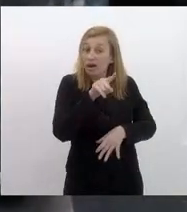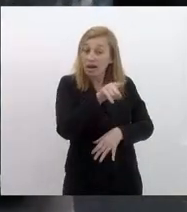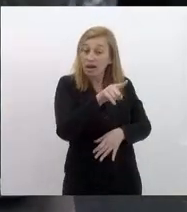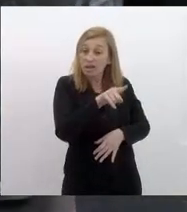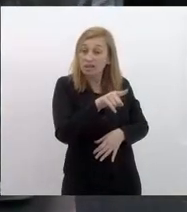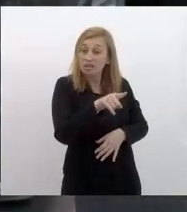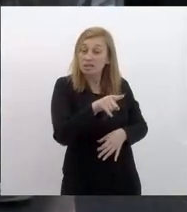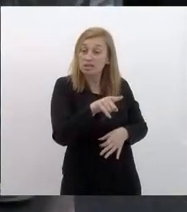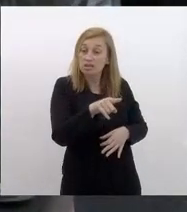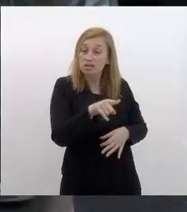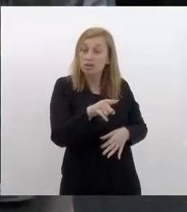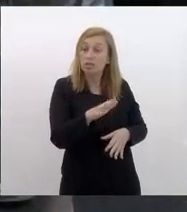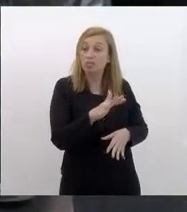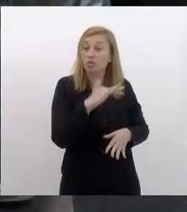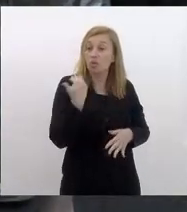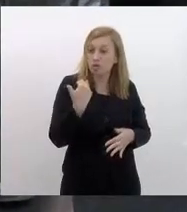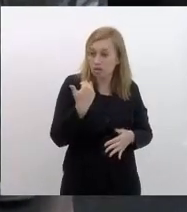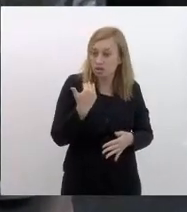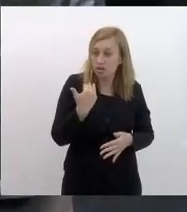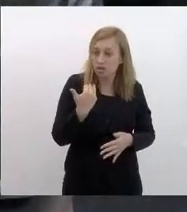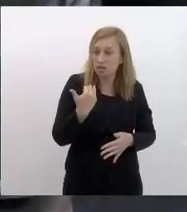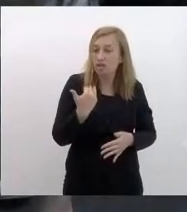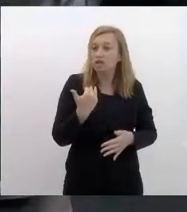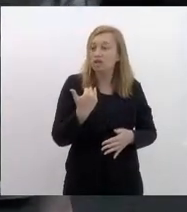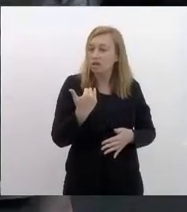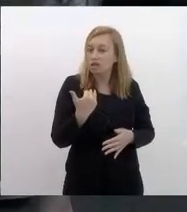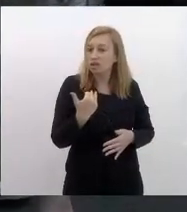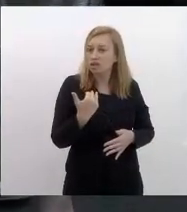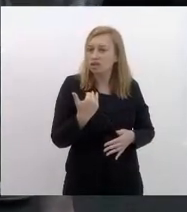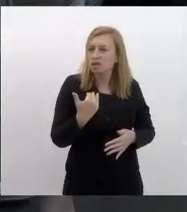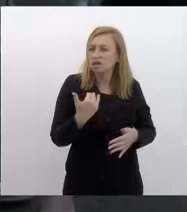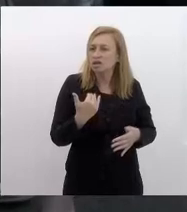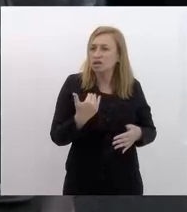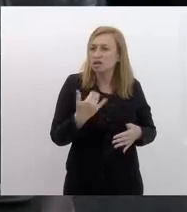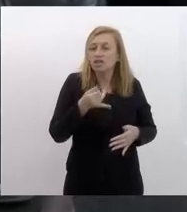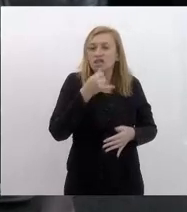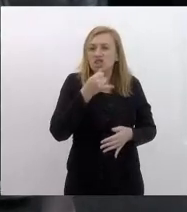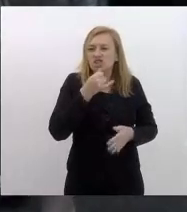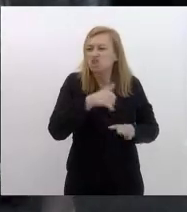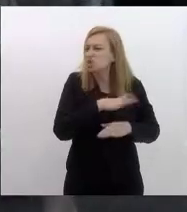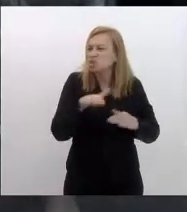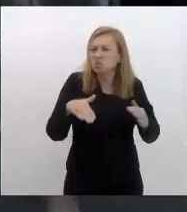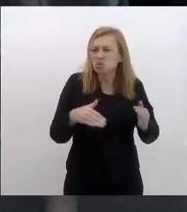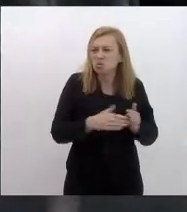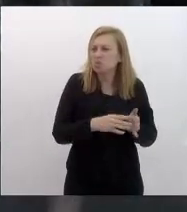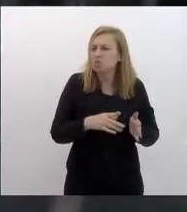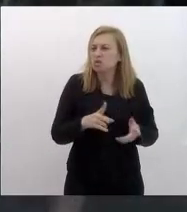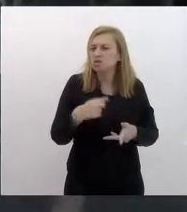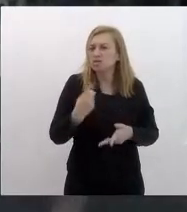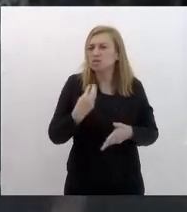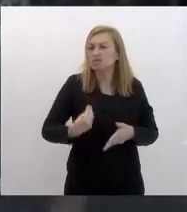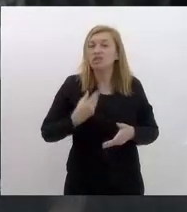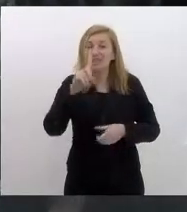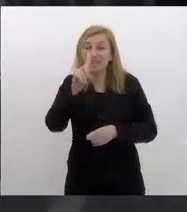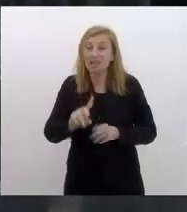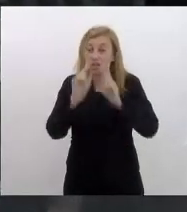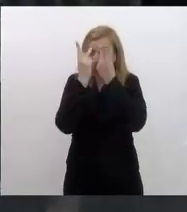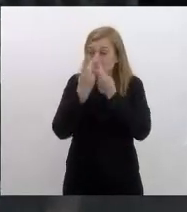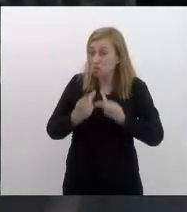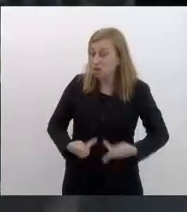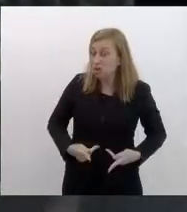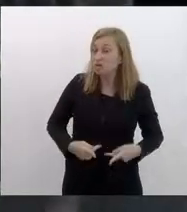assassinatos que transborda toda a nossa percepção em termos de direitos humanos